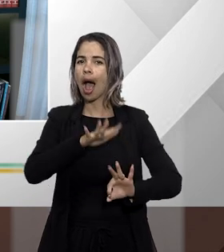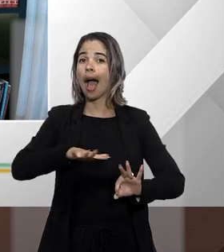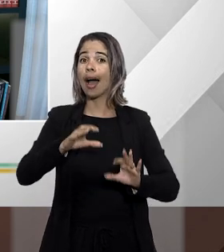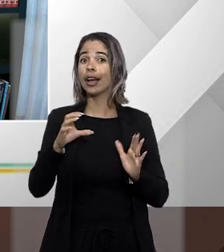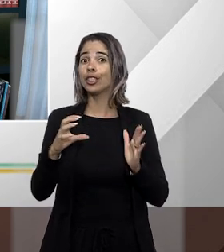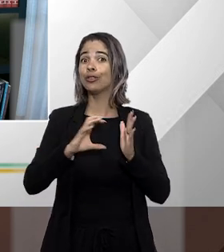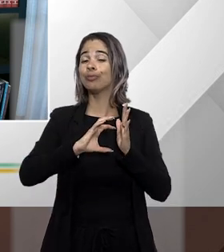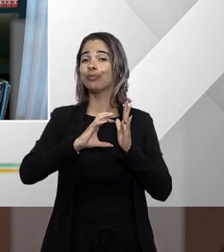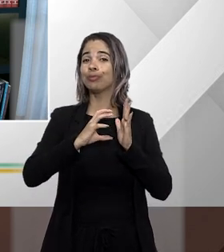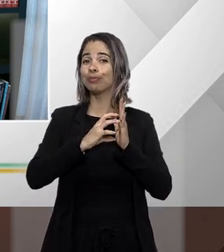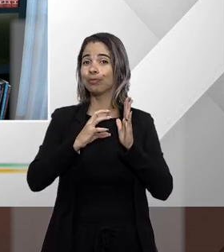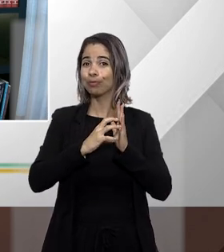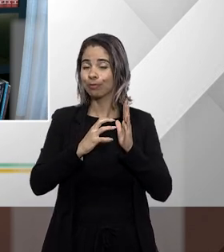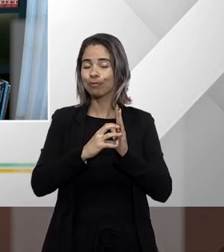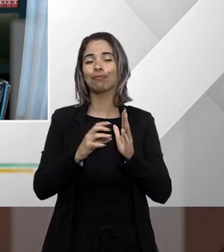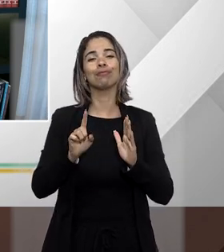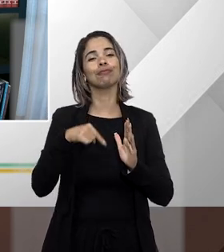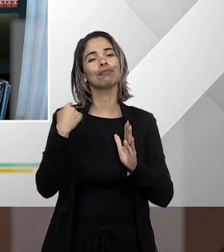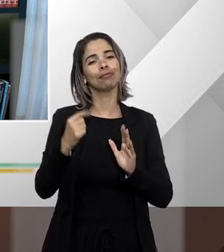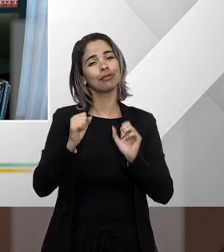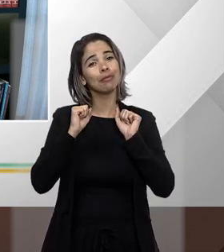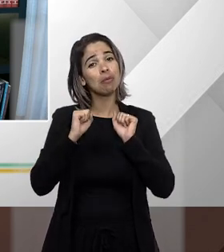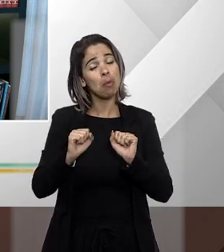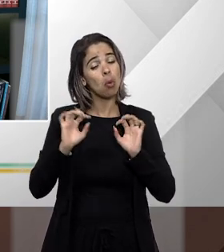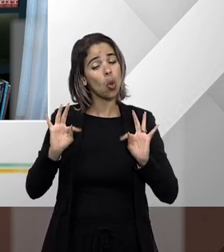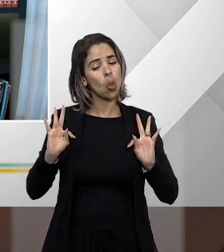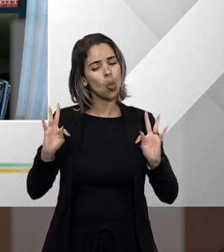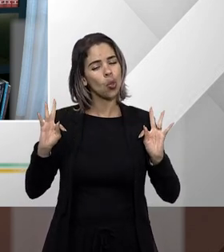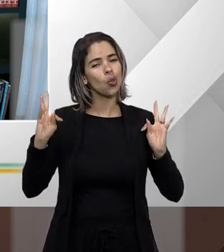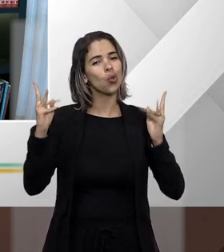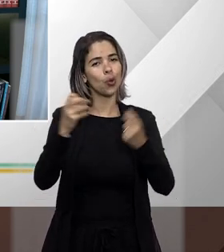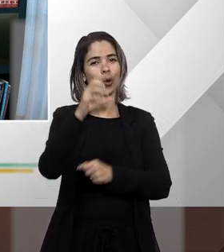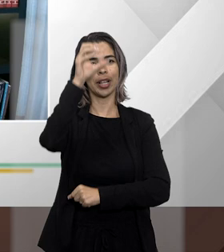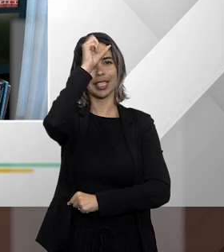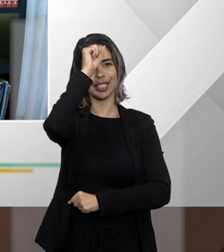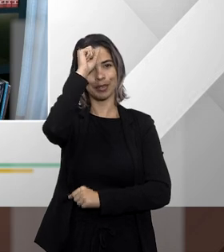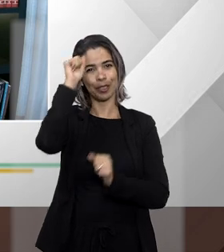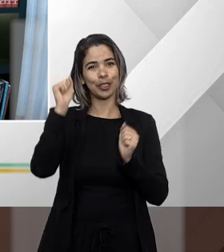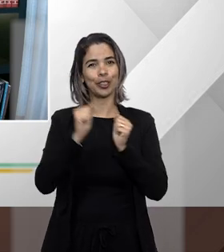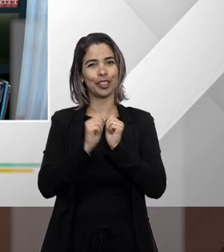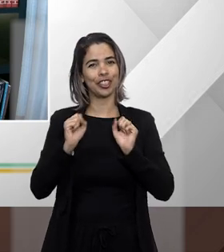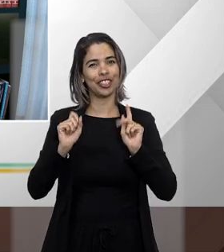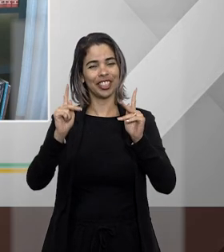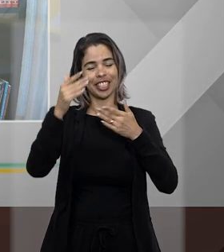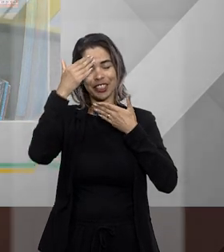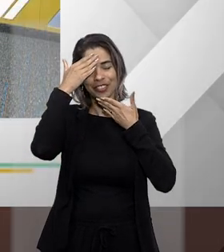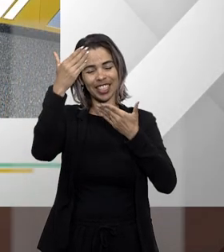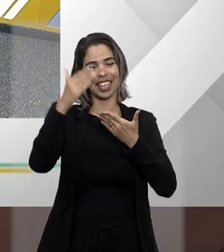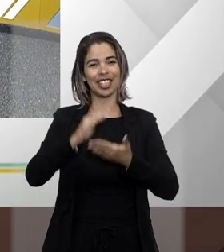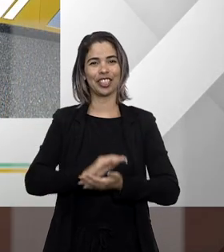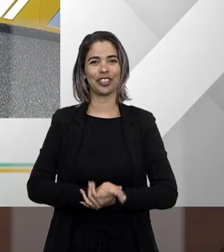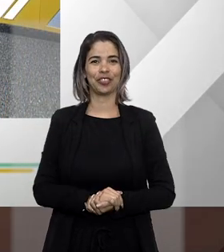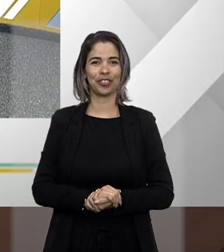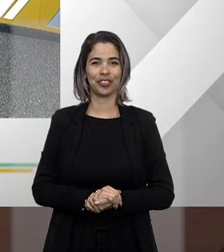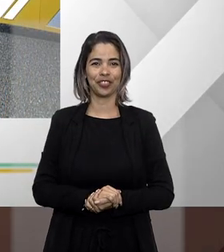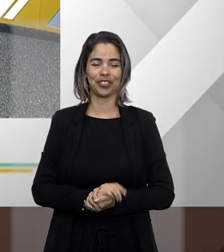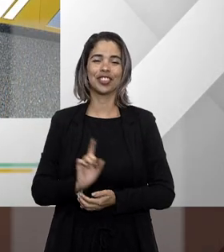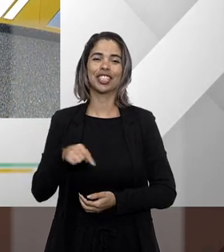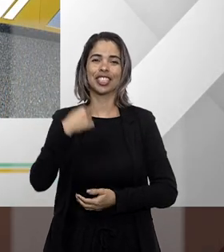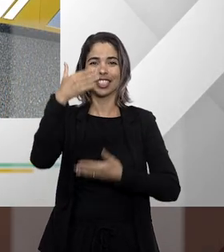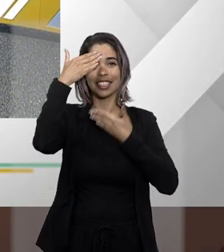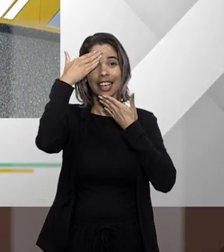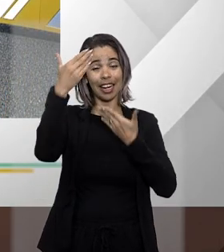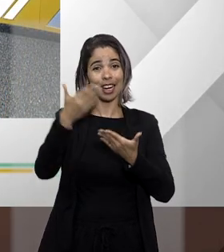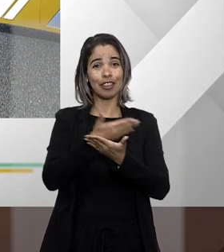aqui todos nós aprendemos juntos muito obrigado nós agradecemos no nosso próximo encontro